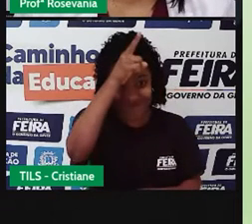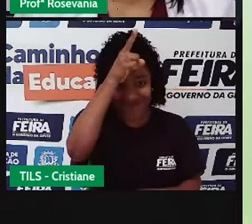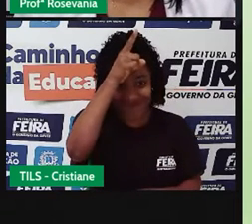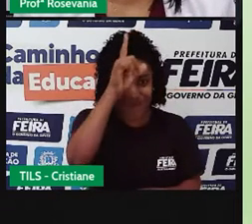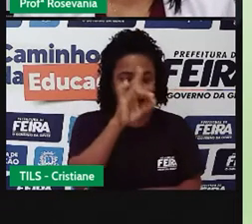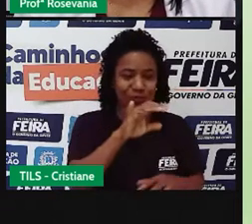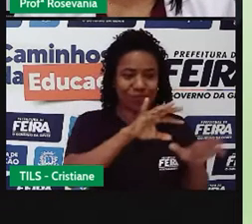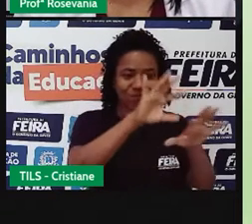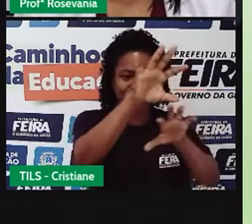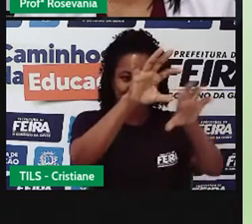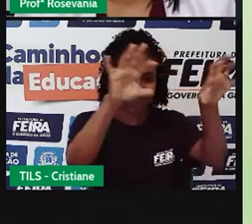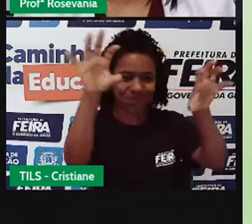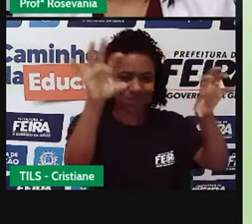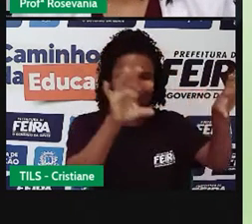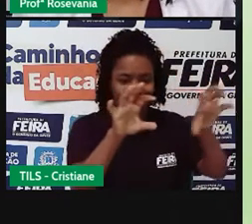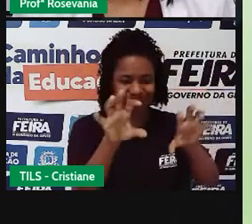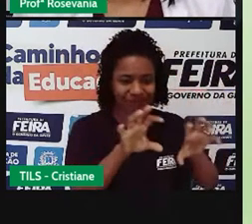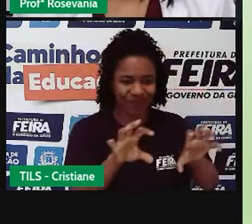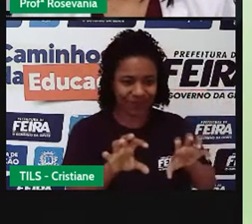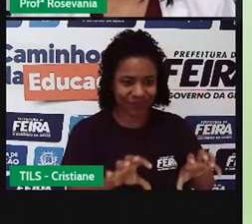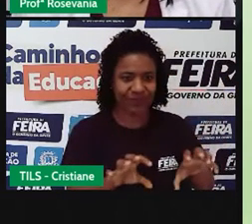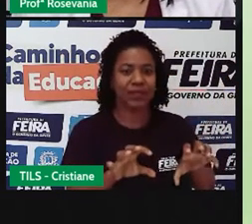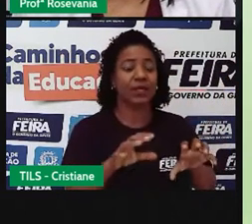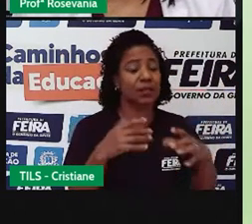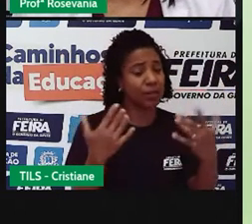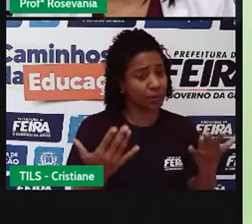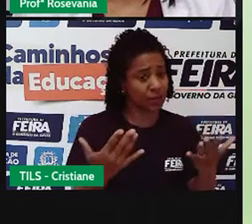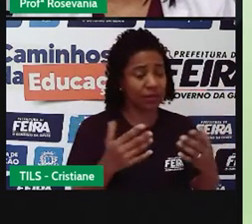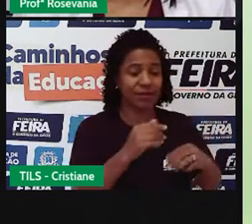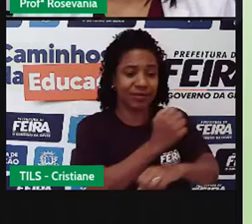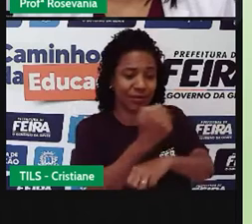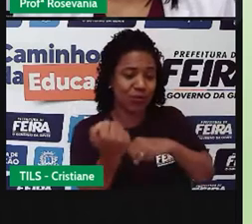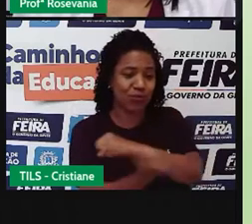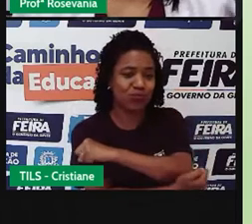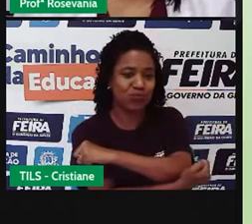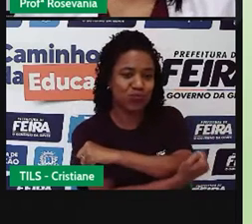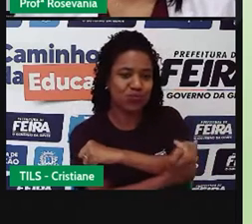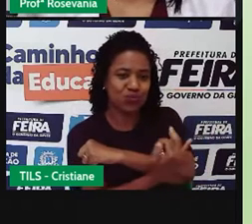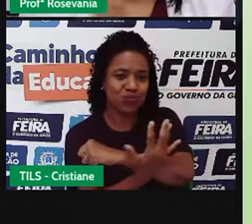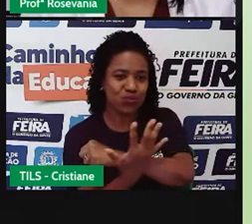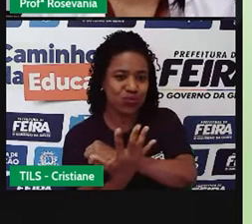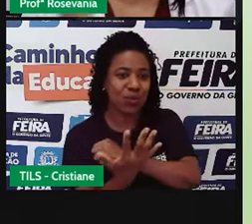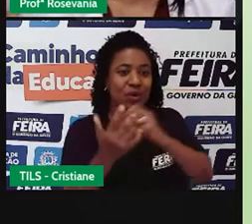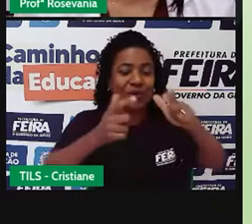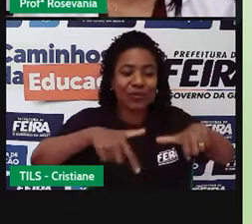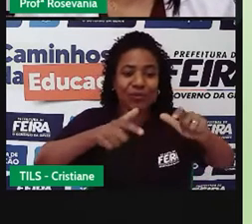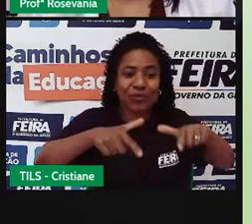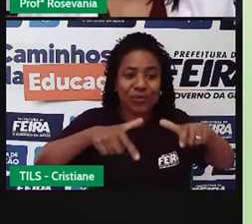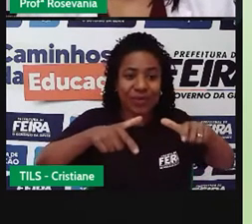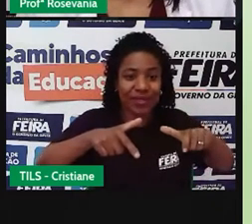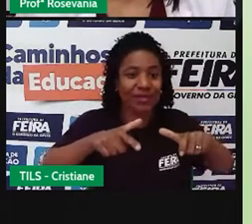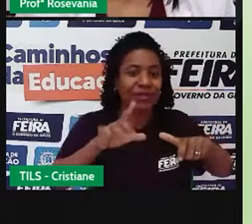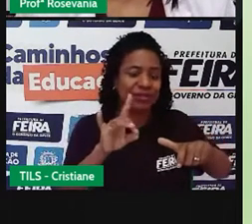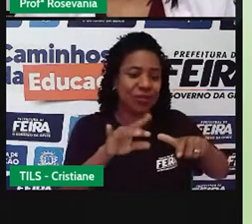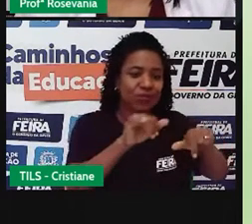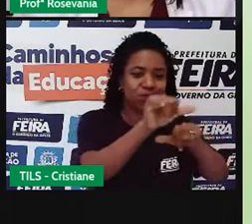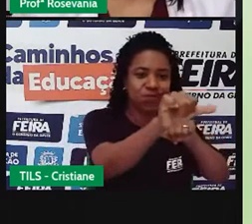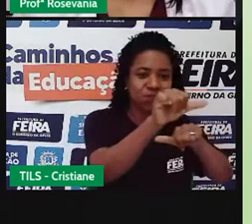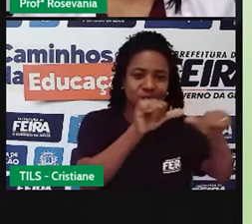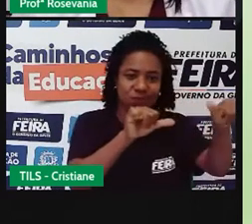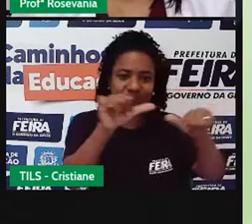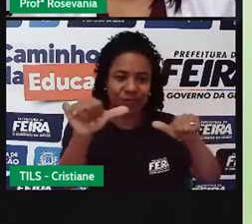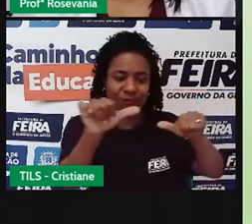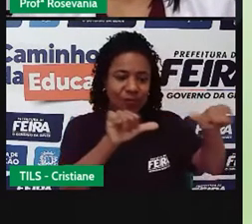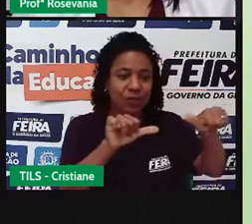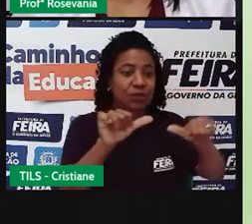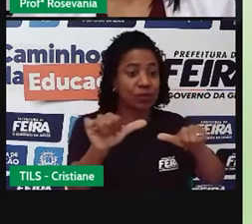ele não é nem totalmente a vegetação que a está falando naquele lugar, e nem totalmente a vegetação do outro, ele é uma passagem, né, de uma para o outro.